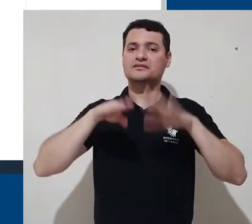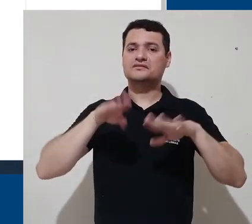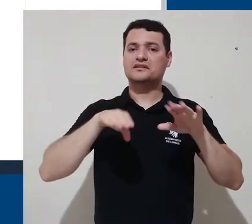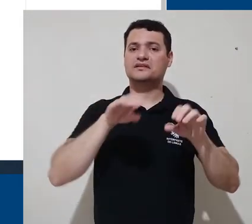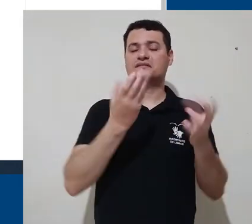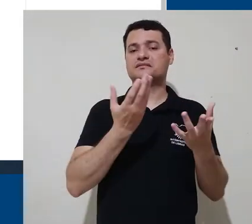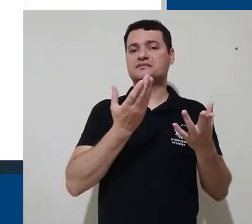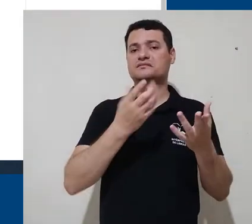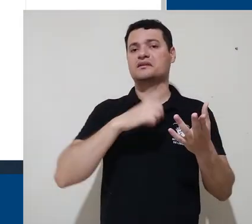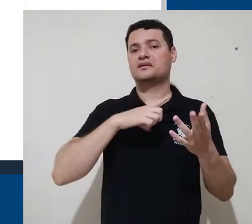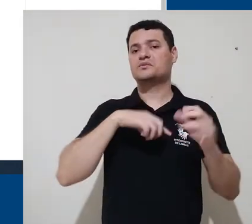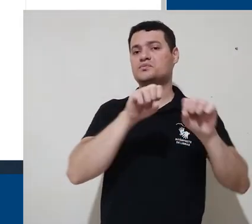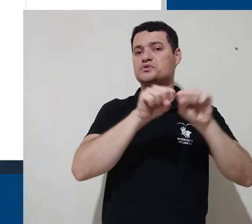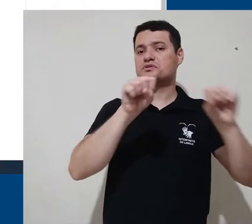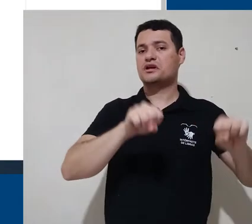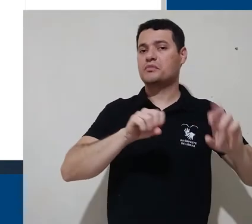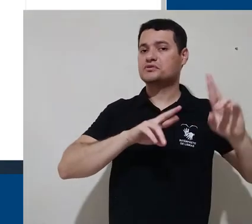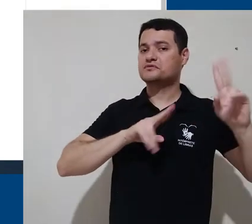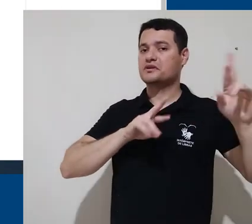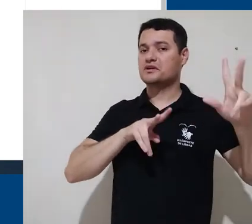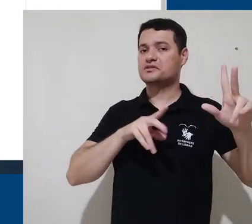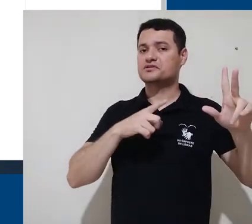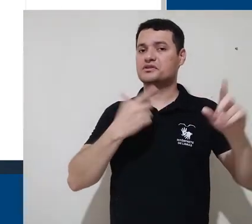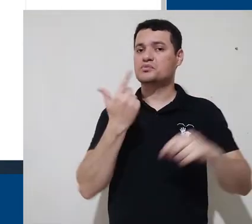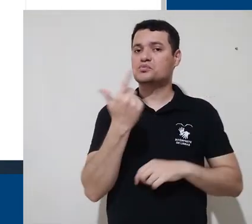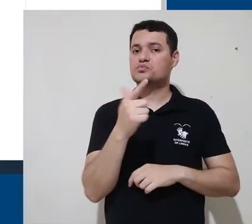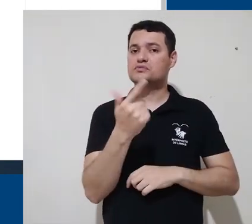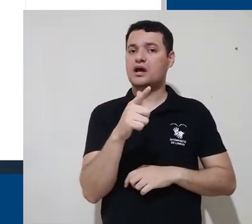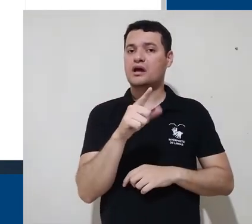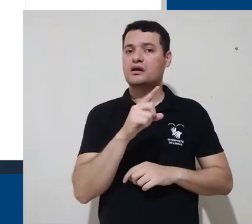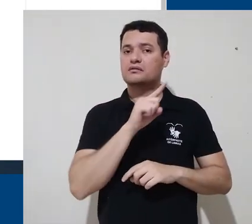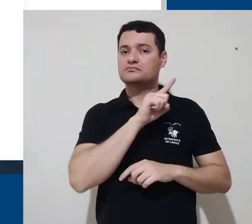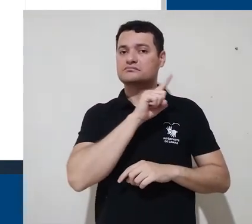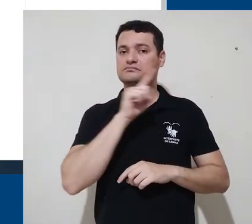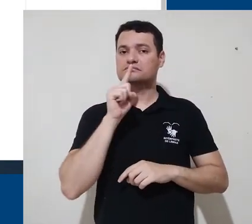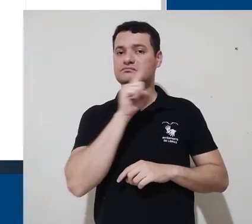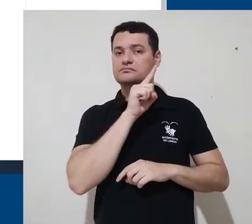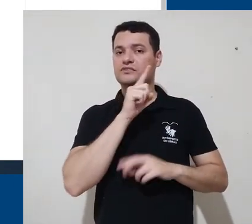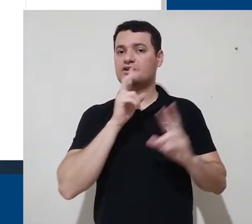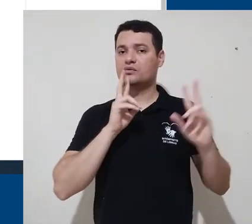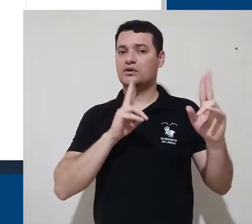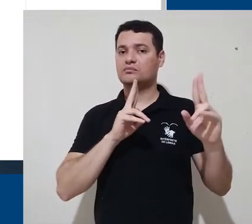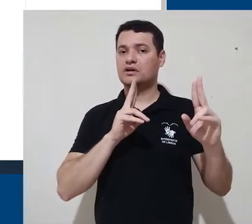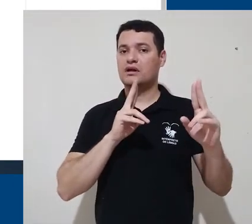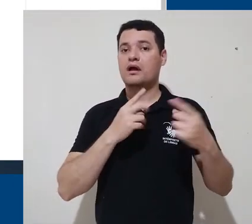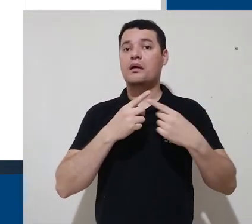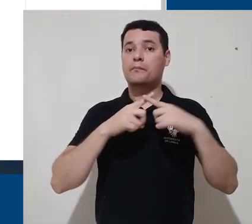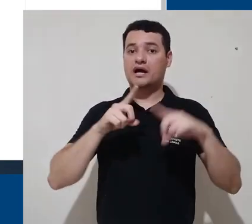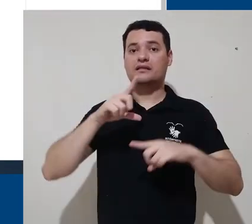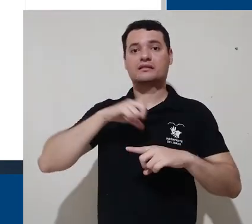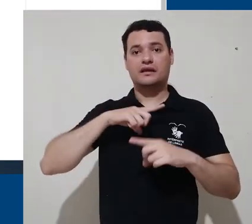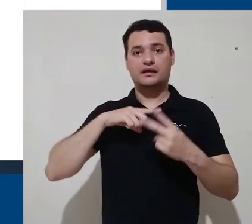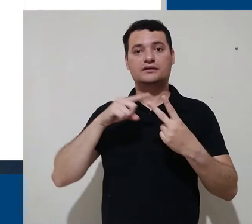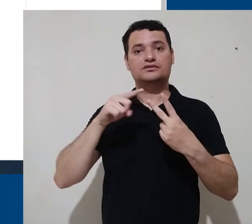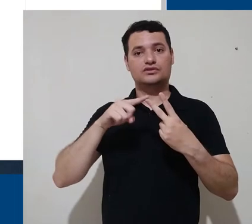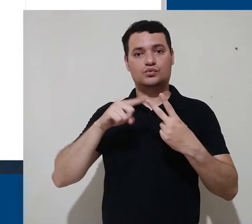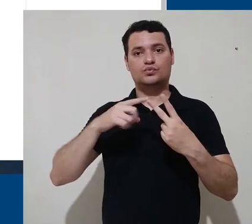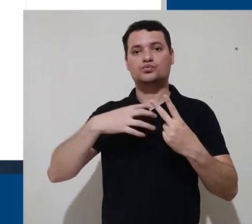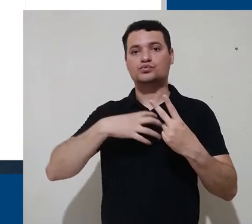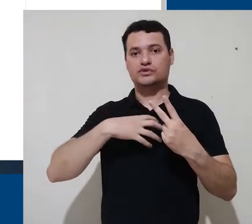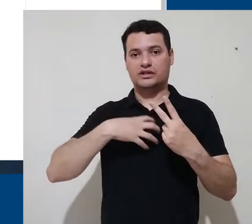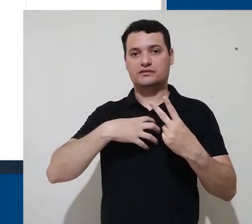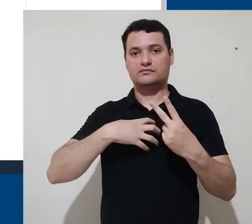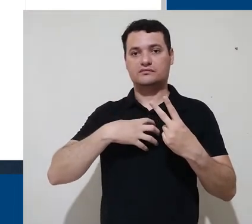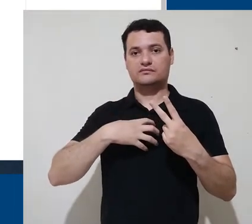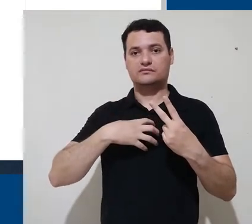configurado esse painel no primeiro momento. Então existe um segundo método de login, ele vai estar presente em todas